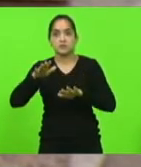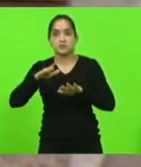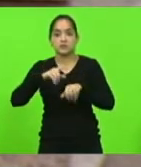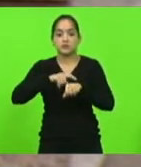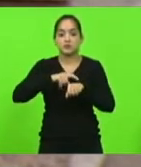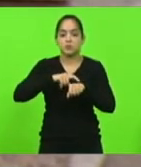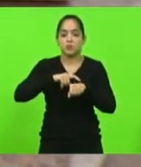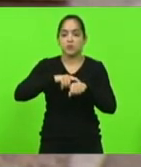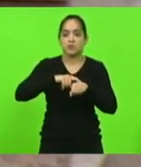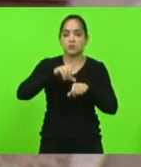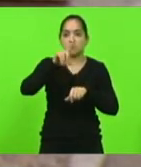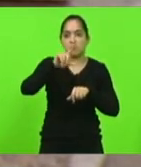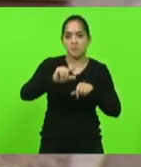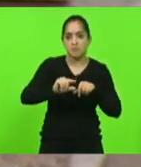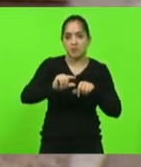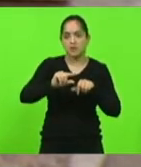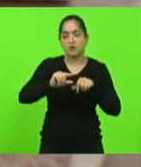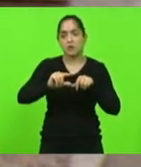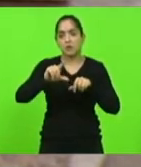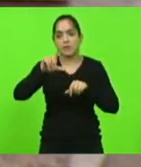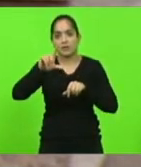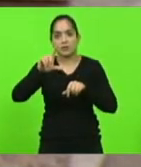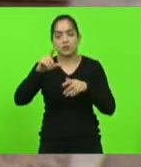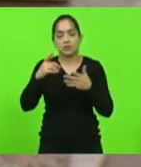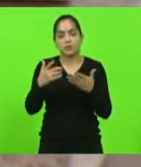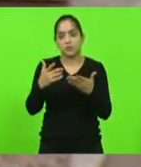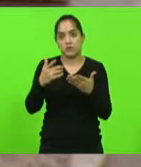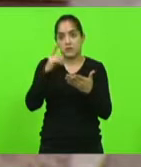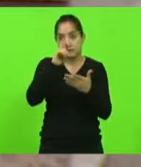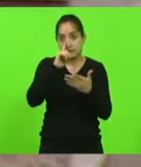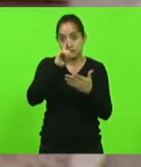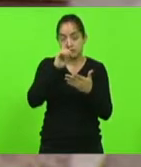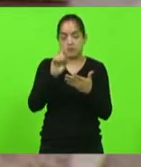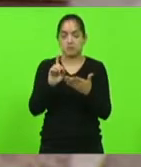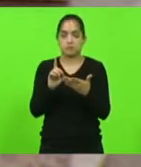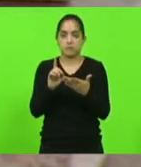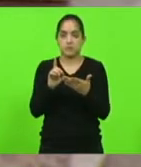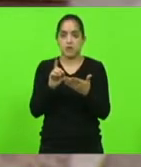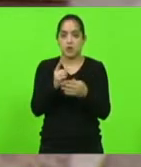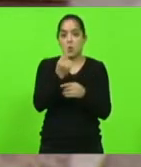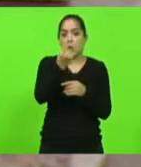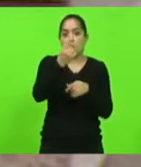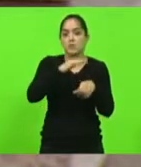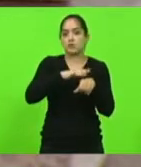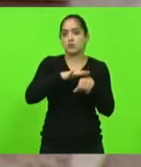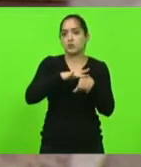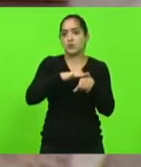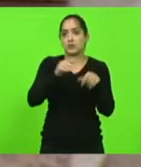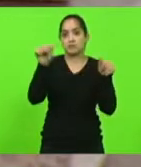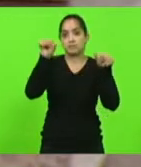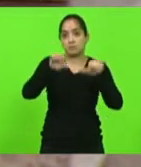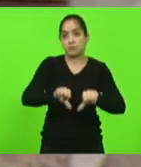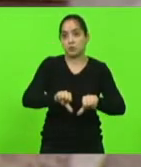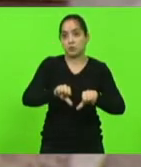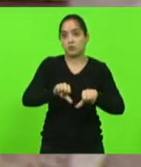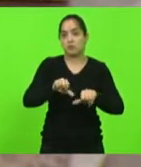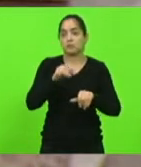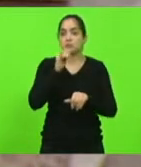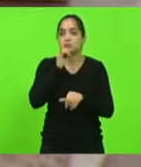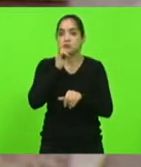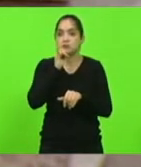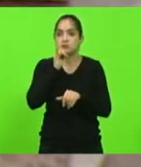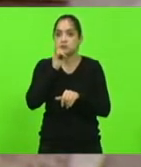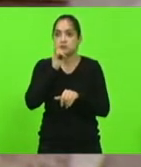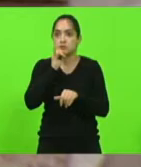gravidade então priorizar apenas uma doença e dizer que essa é a pior por exemplo uma